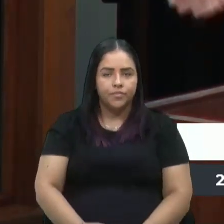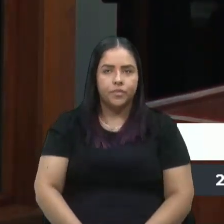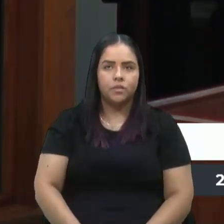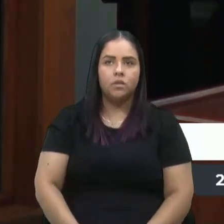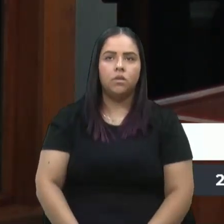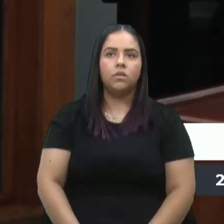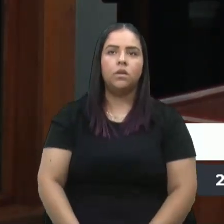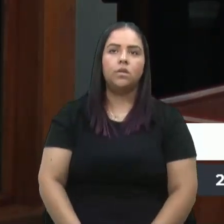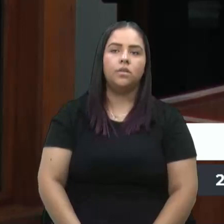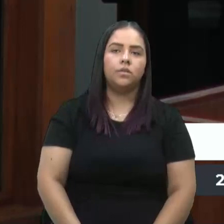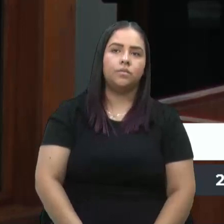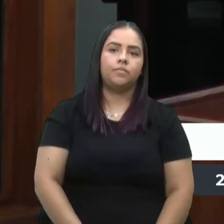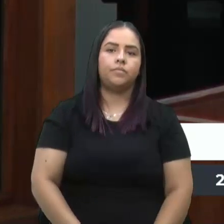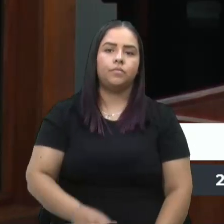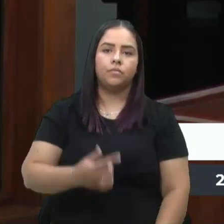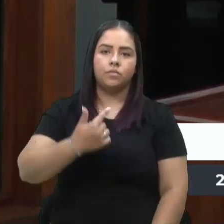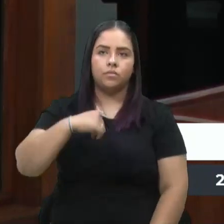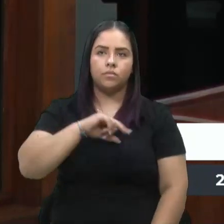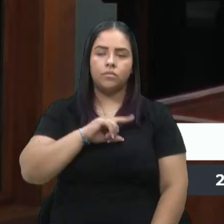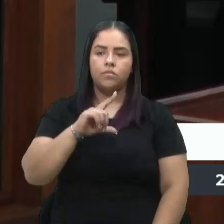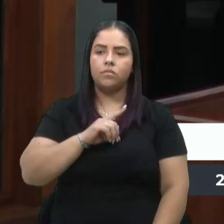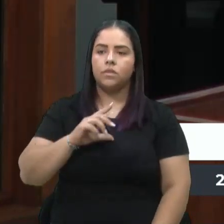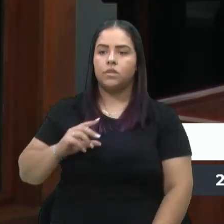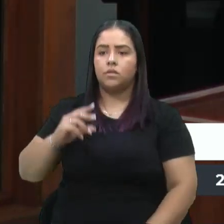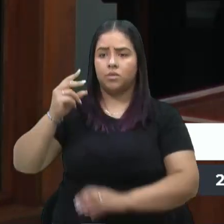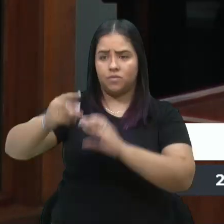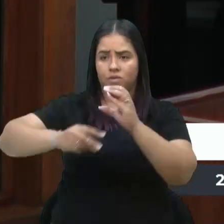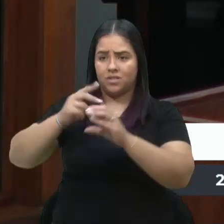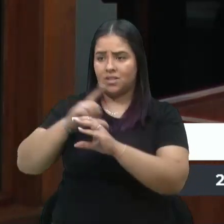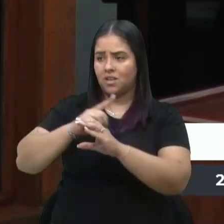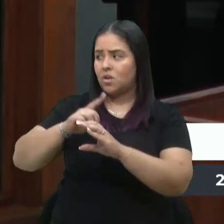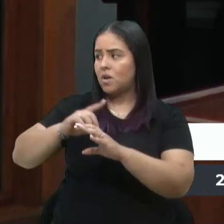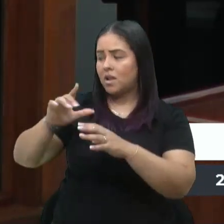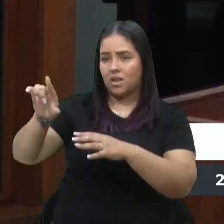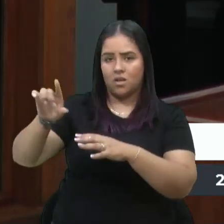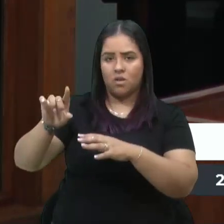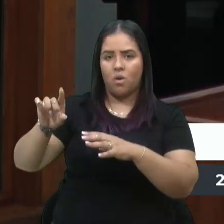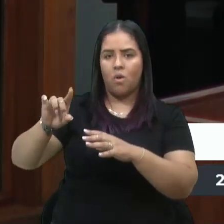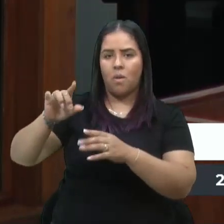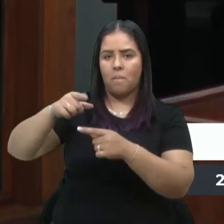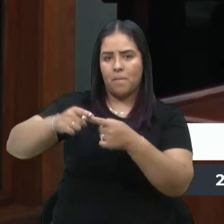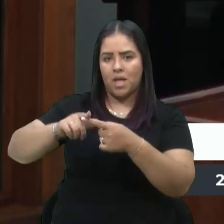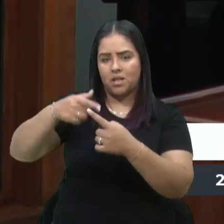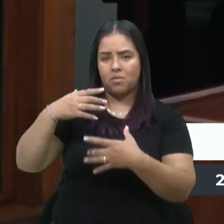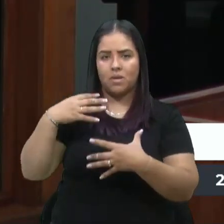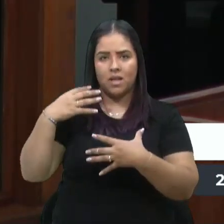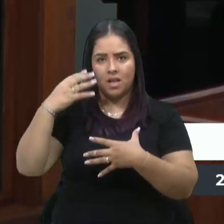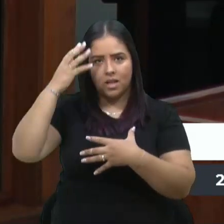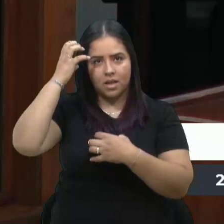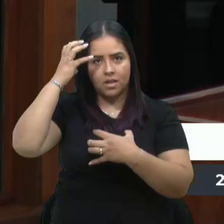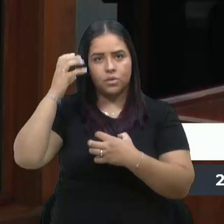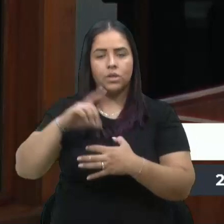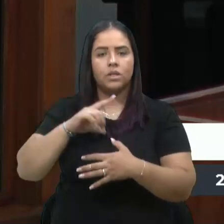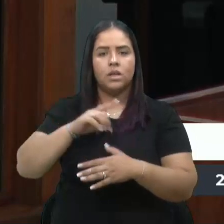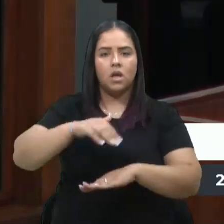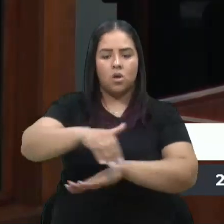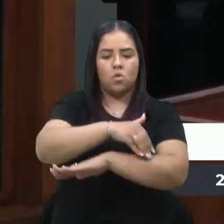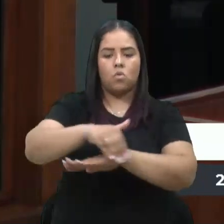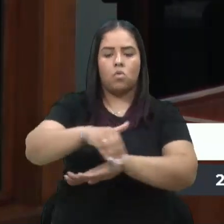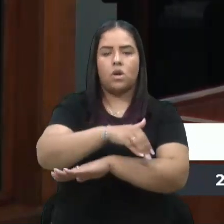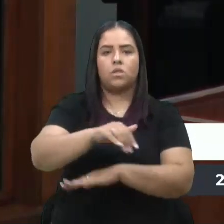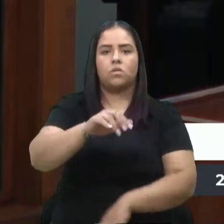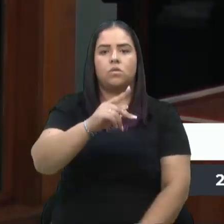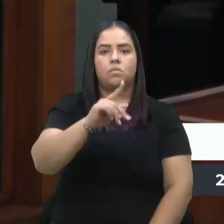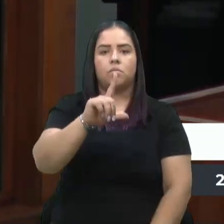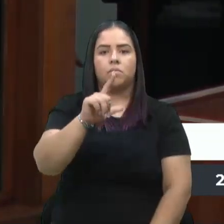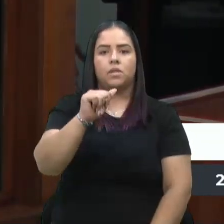Nós vivemos aqui, a Câmara está situada no Parque dos Macaquinhos, que tem a Rua dos Plátanos. É